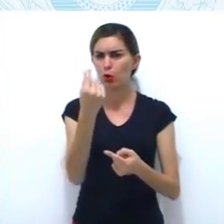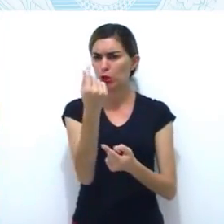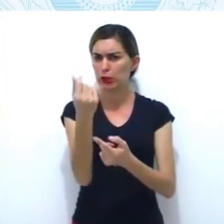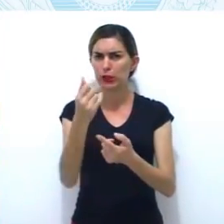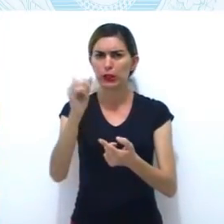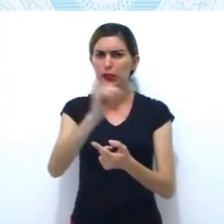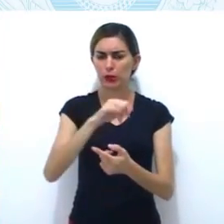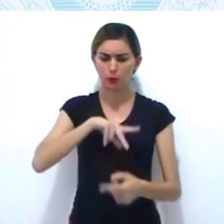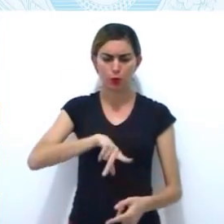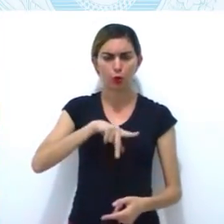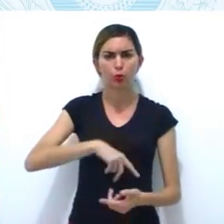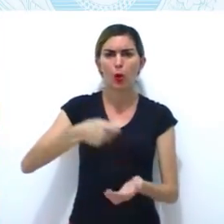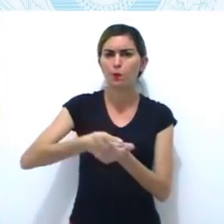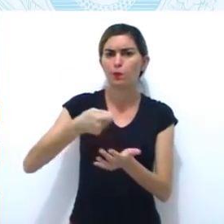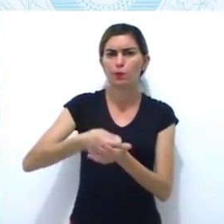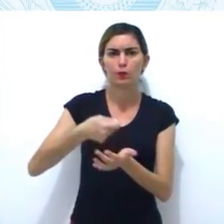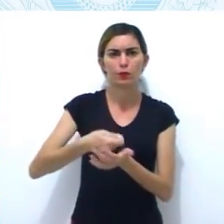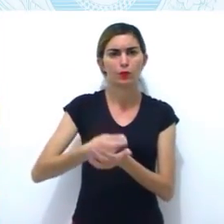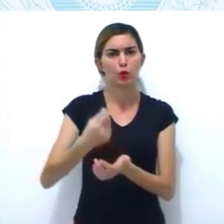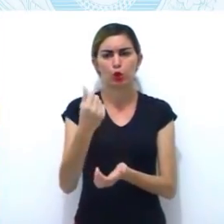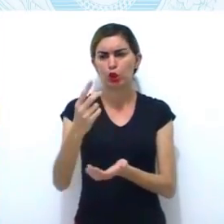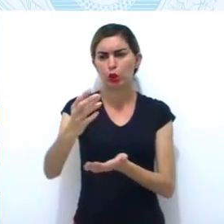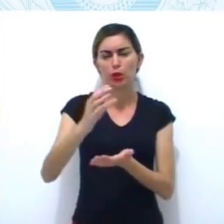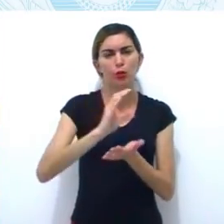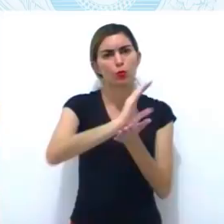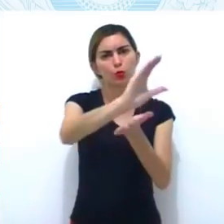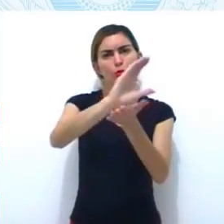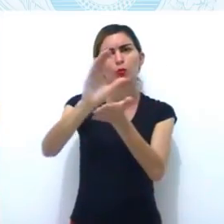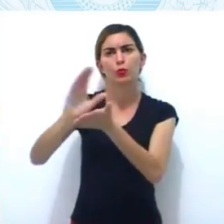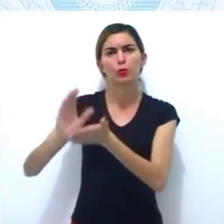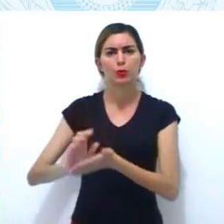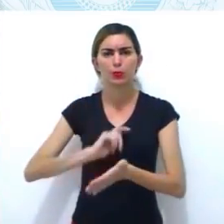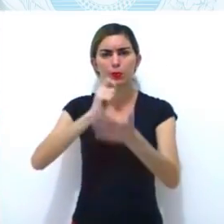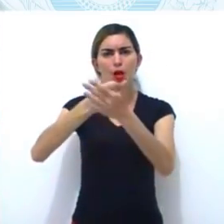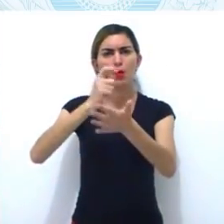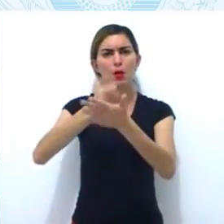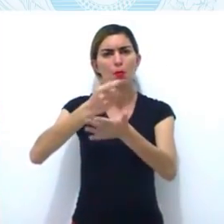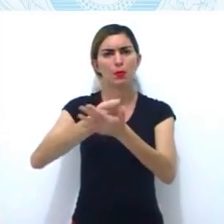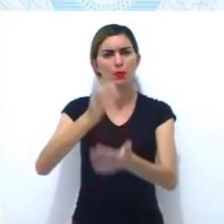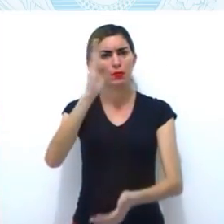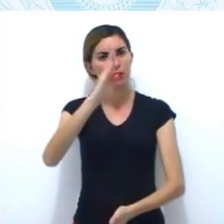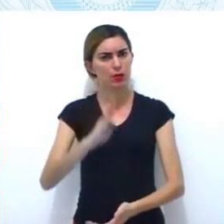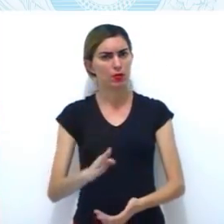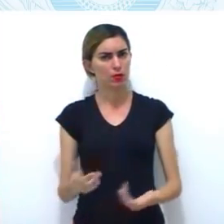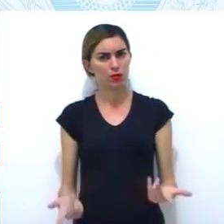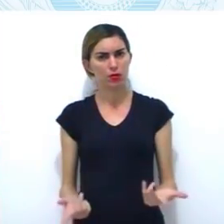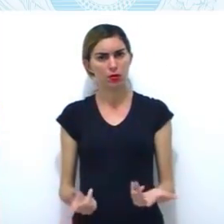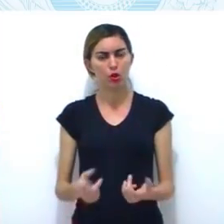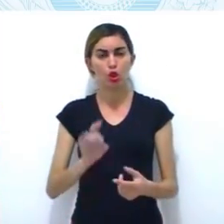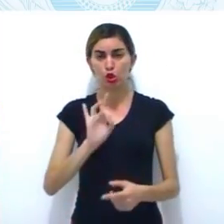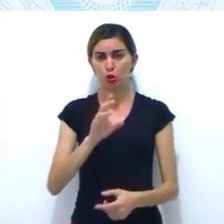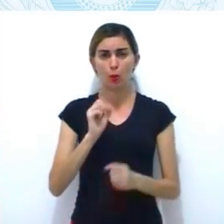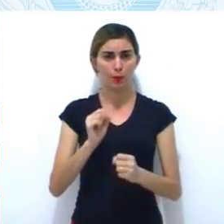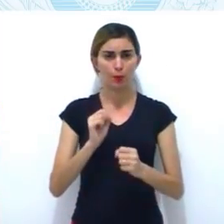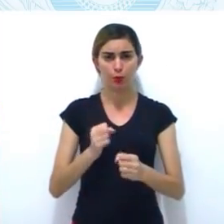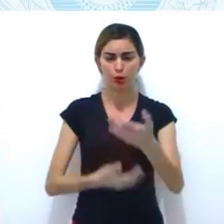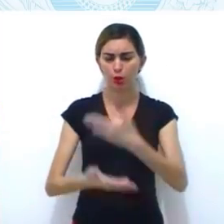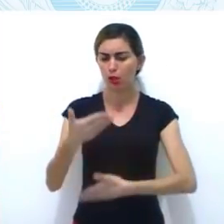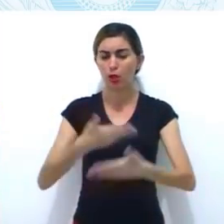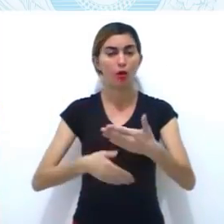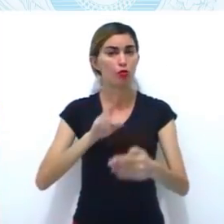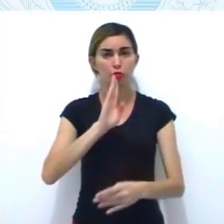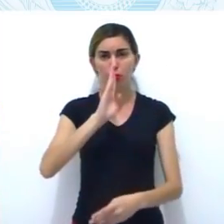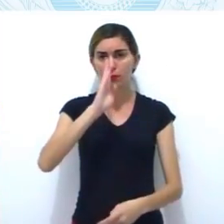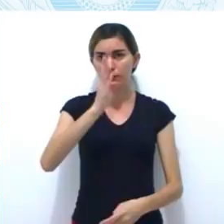de Portugal sobre o Brasil. Pacto colonial. Brasil só podia manter